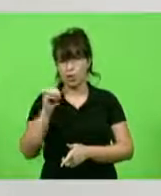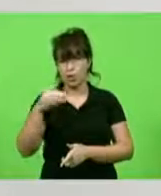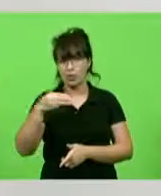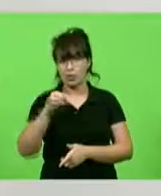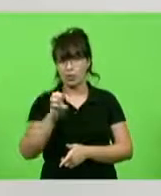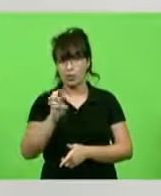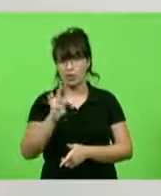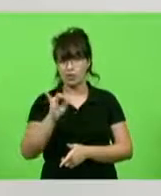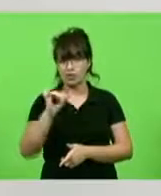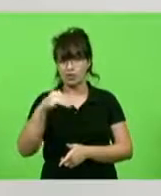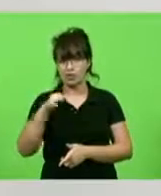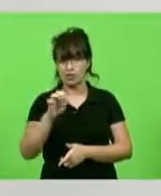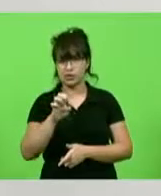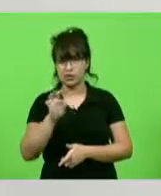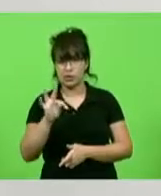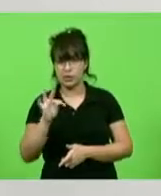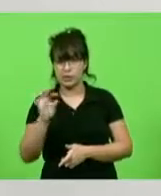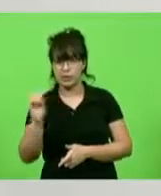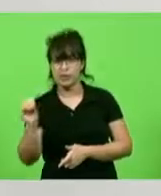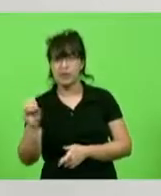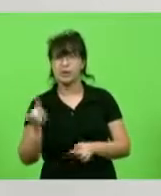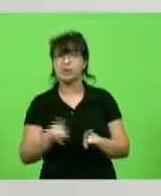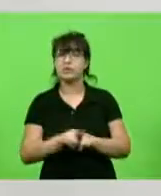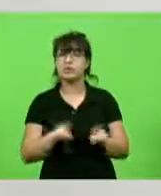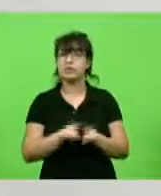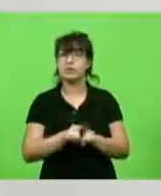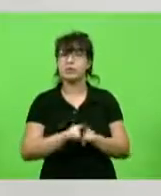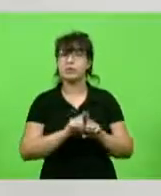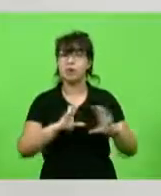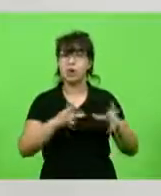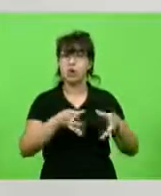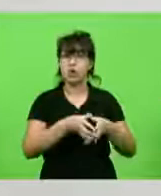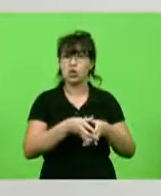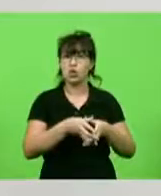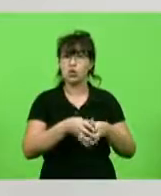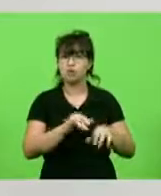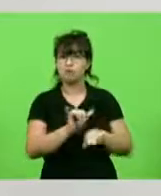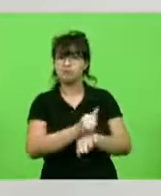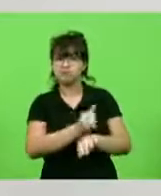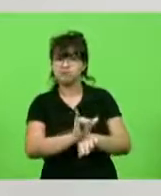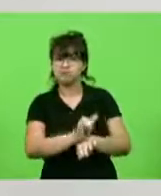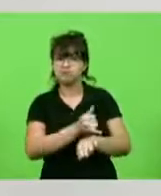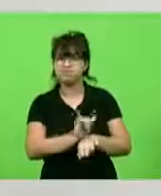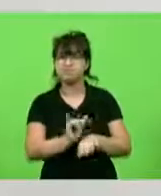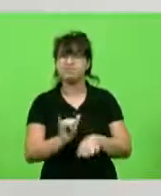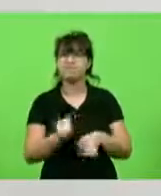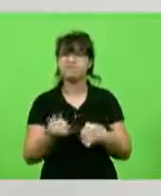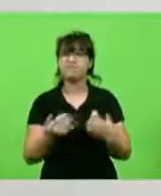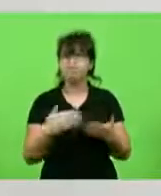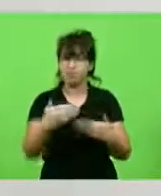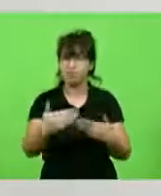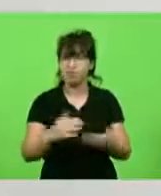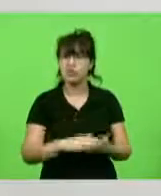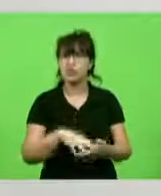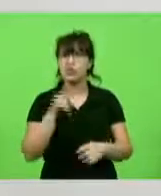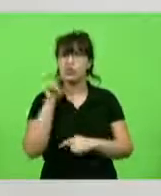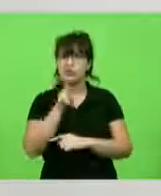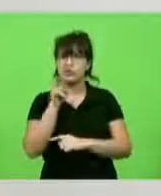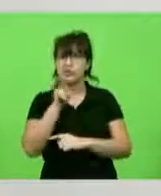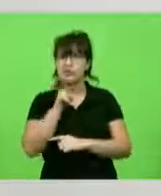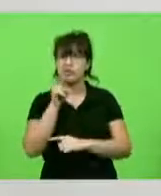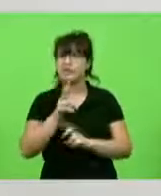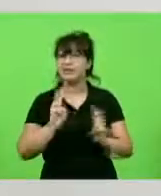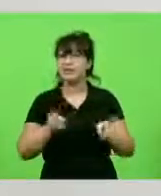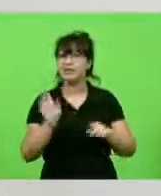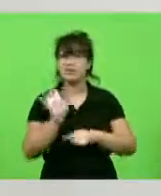táticas que vão ter que agir ali dentro. Então foi quebrado, no meu entendimento, um protocolo, eu assisti várias vezes, várias e mais,